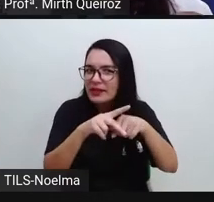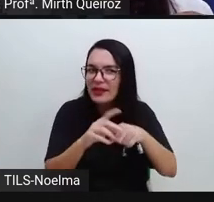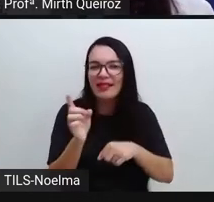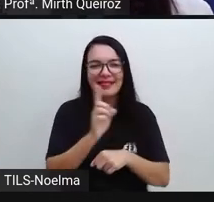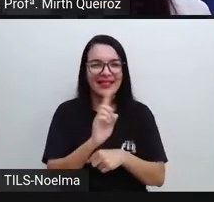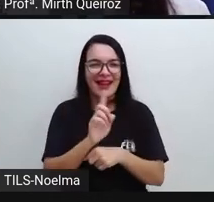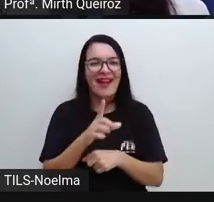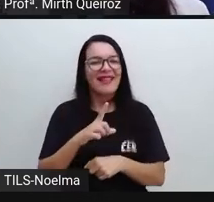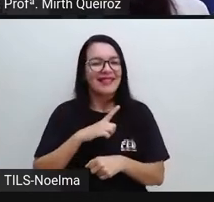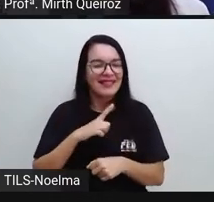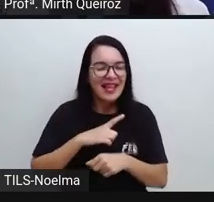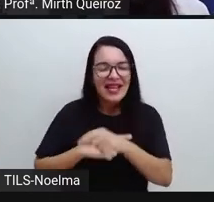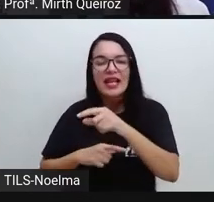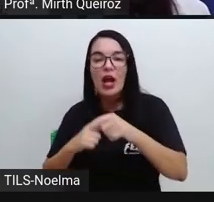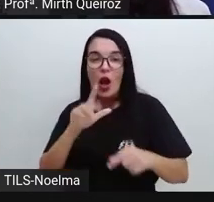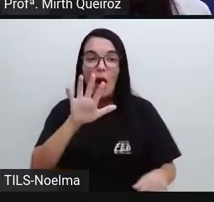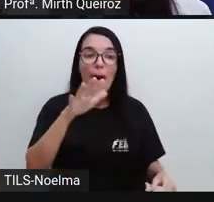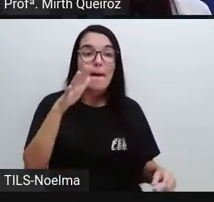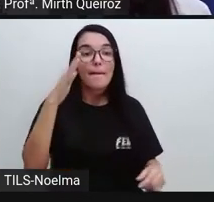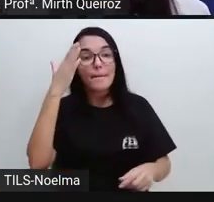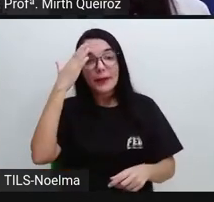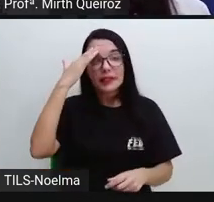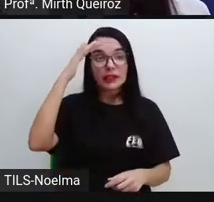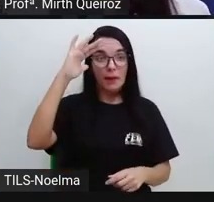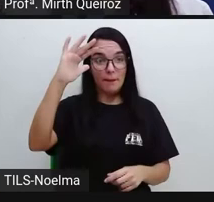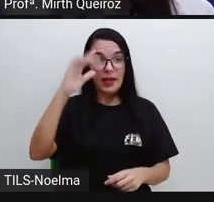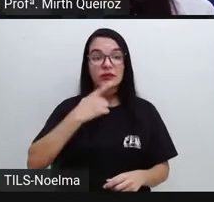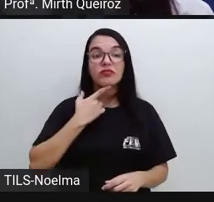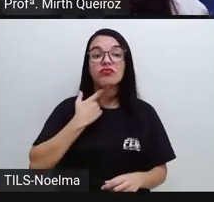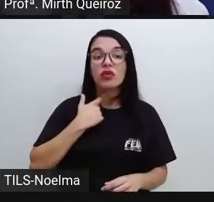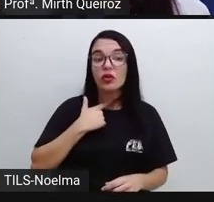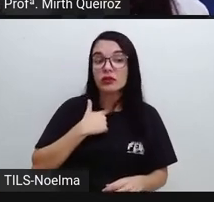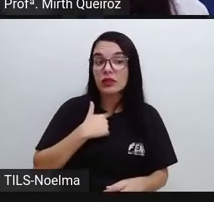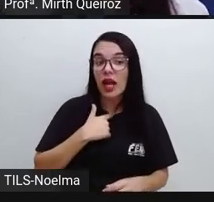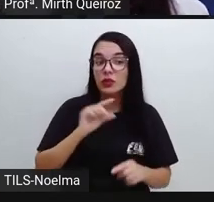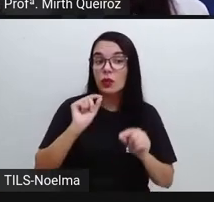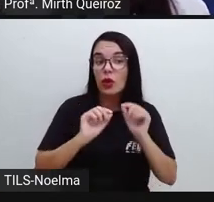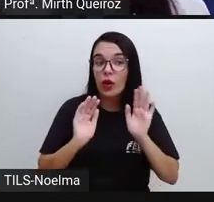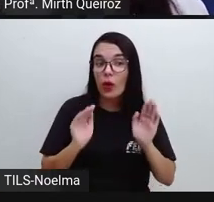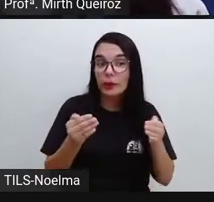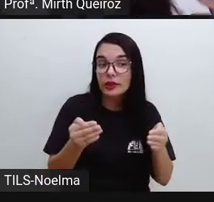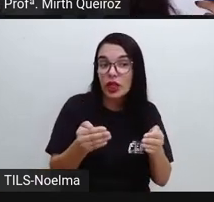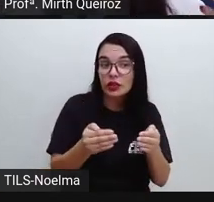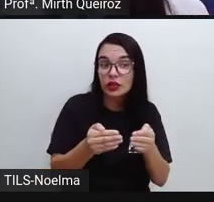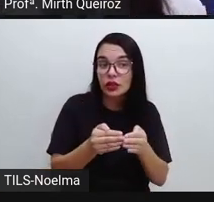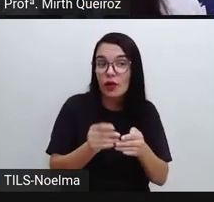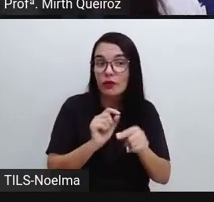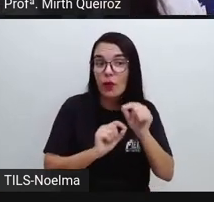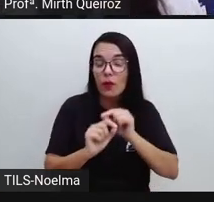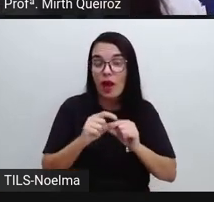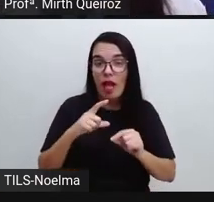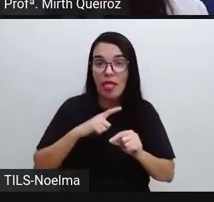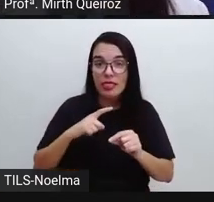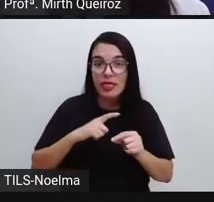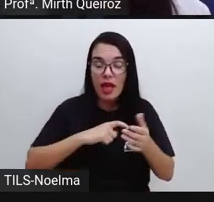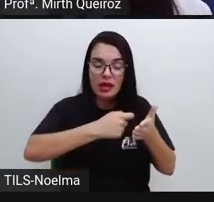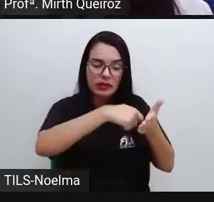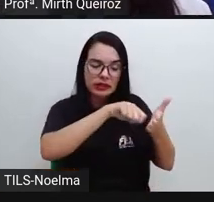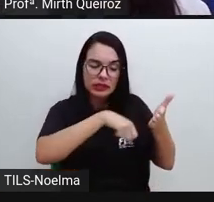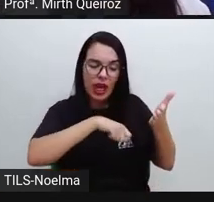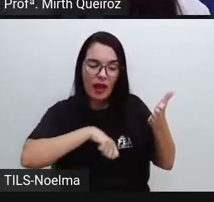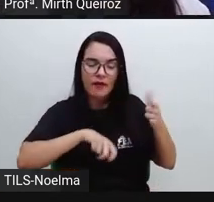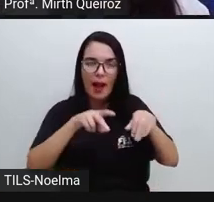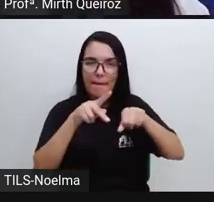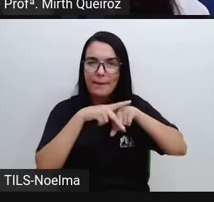Um dos principais intuitos da poesia, um dos principais objetivos em se escrever uma poesia